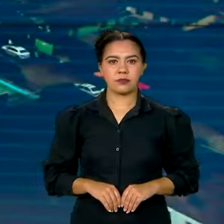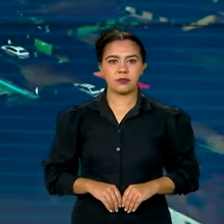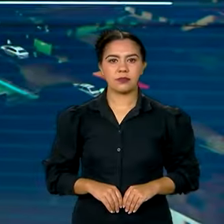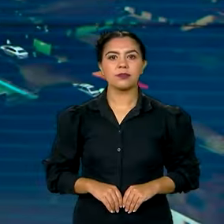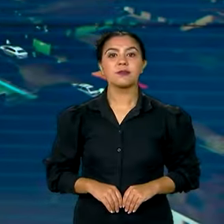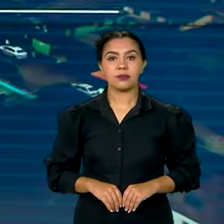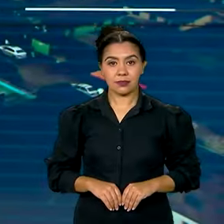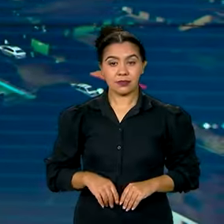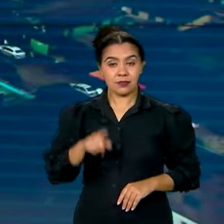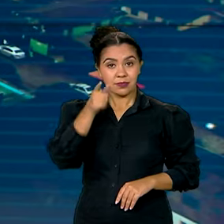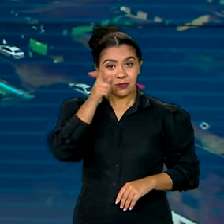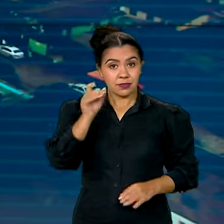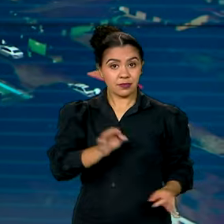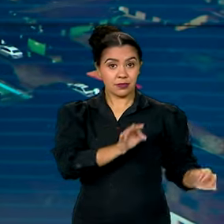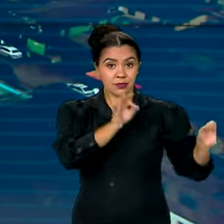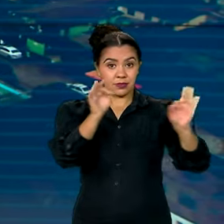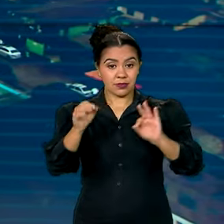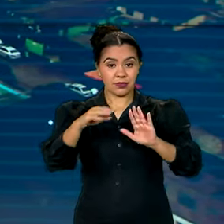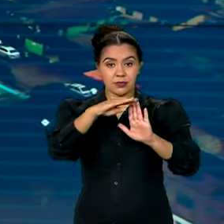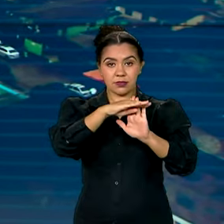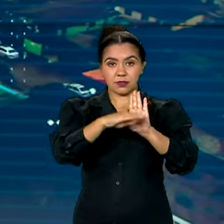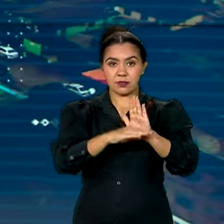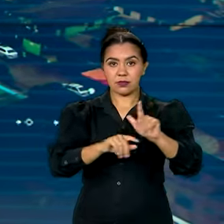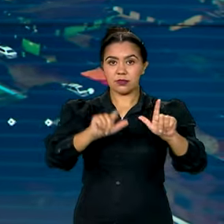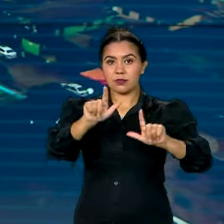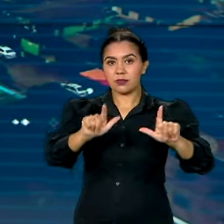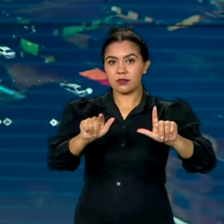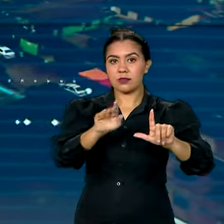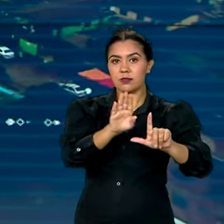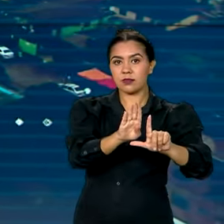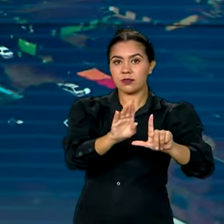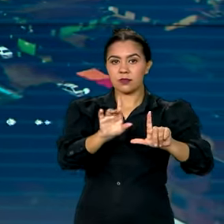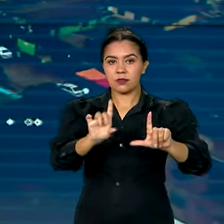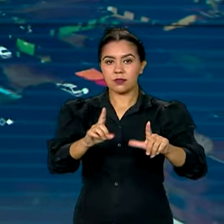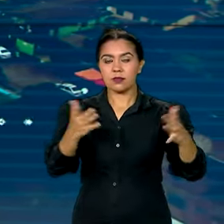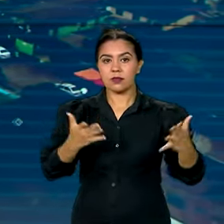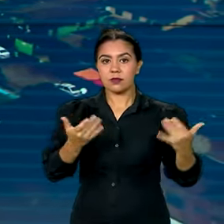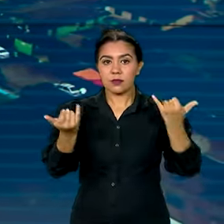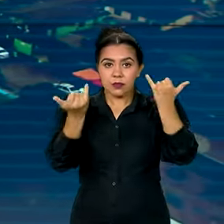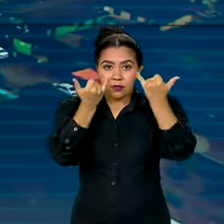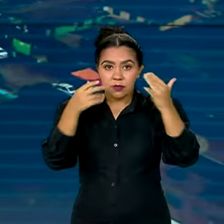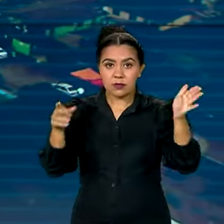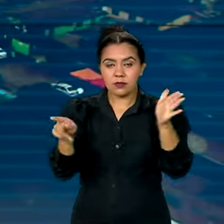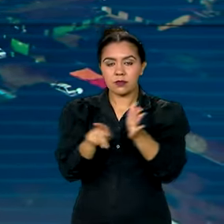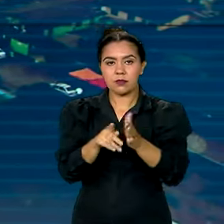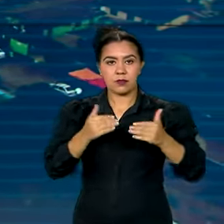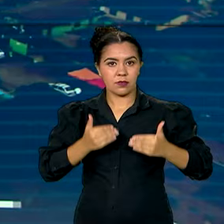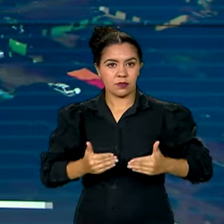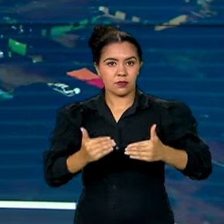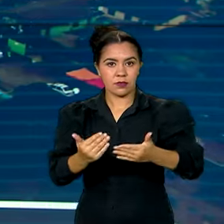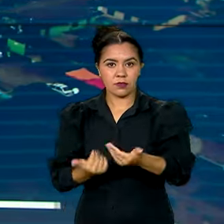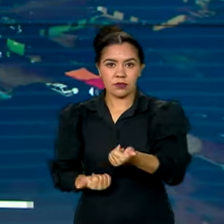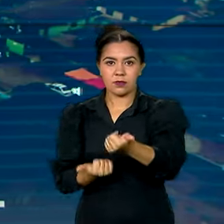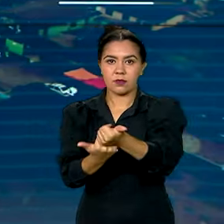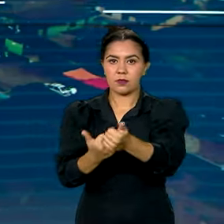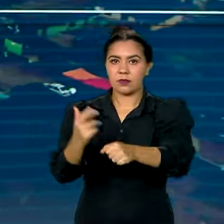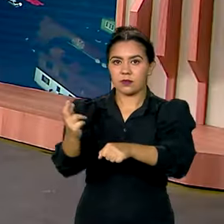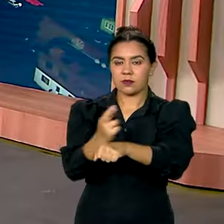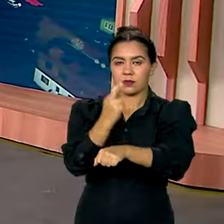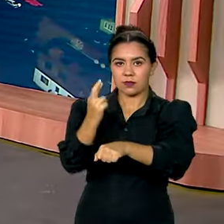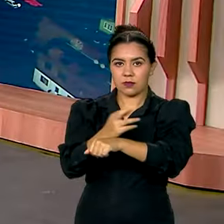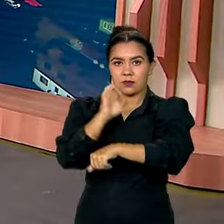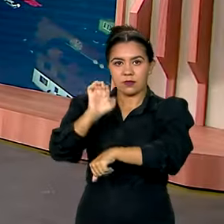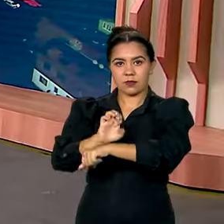Você está assistindo o Brasil em Dia e nós voltamos com informações sobre o Ministério de Apoio à Reconstrução do Rio Grande do Sul.